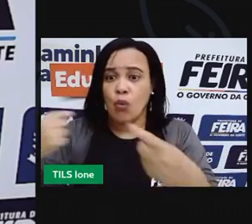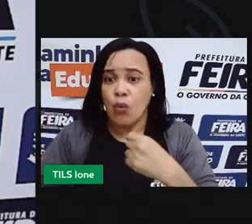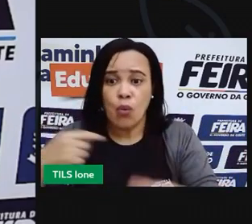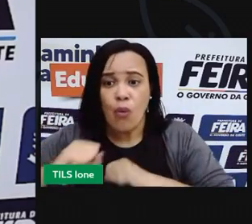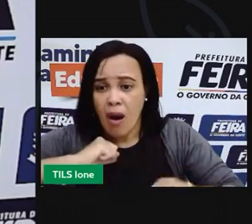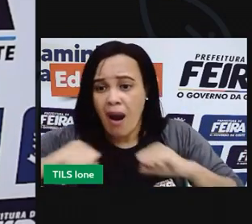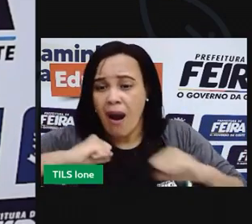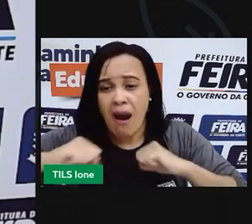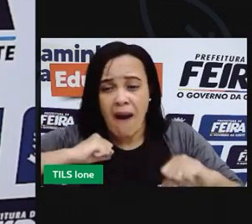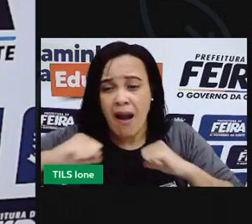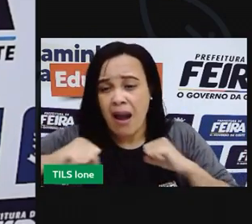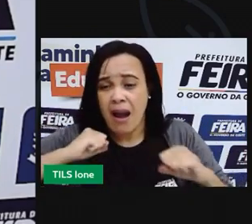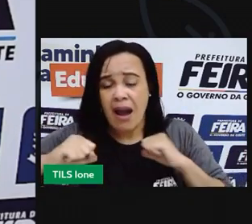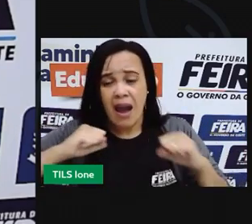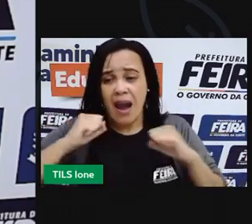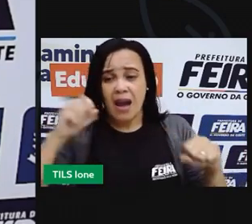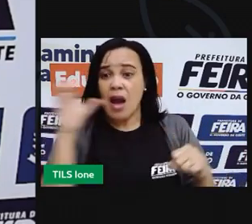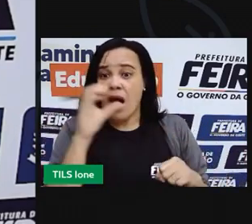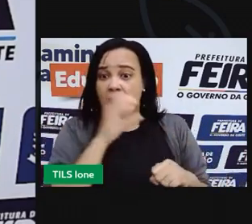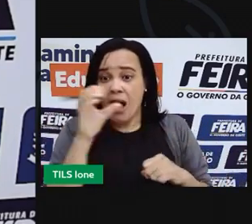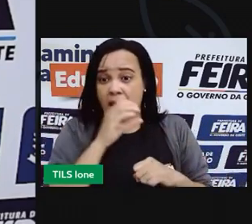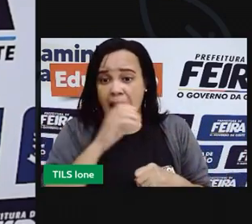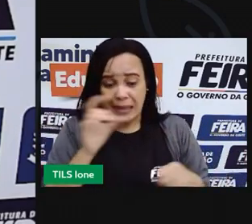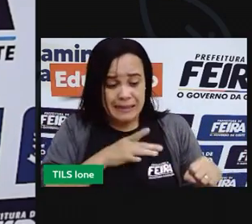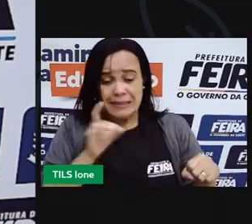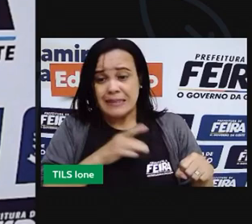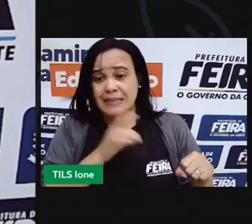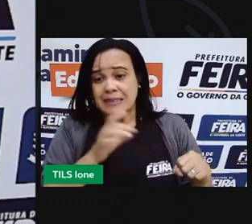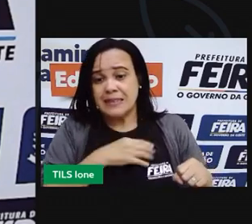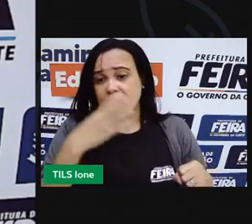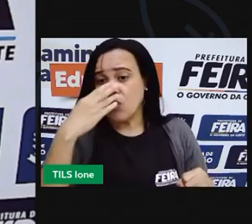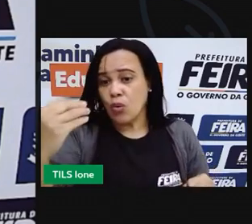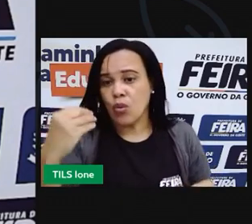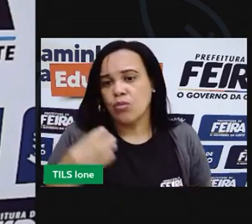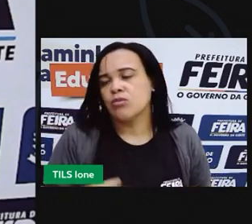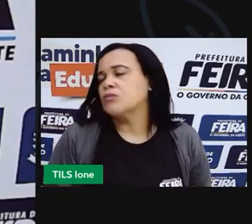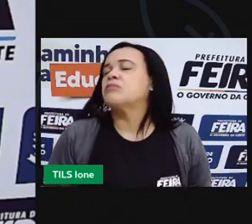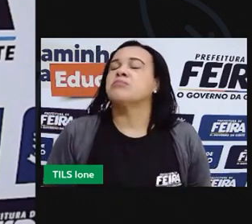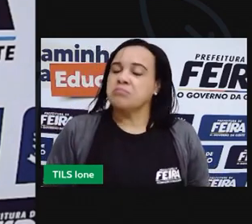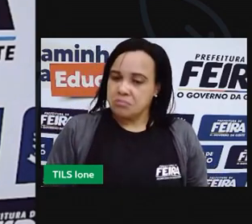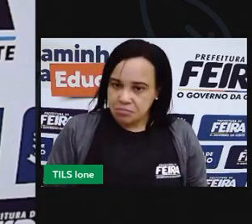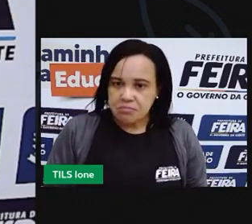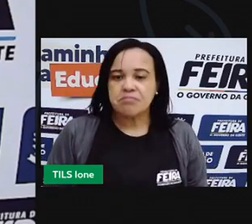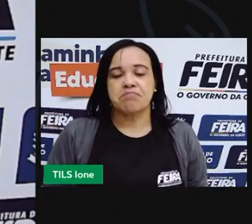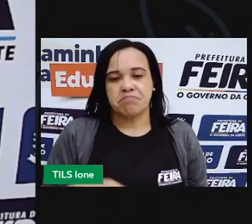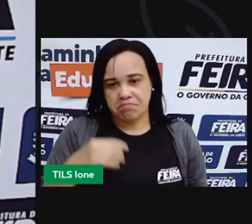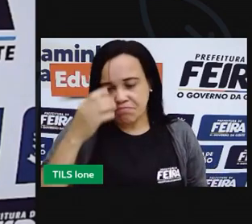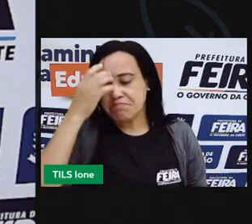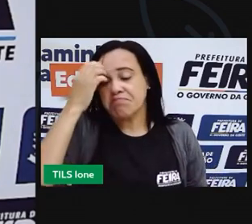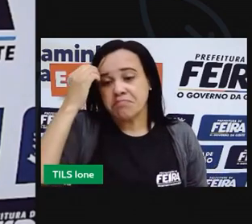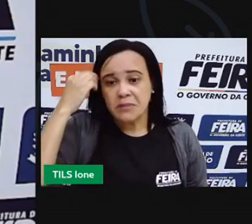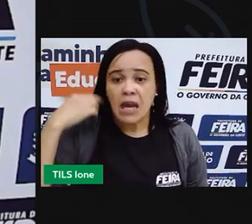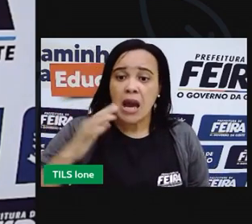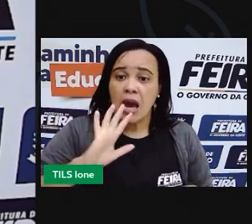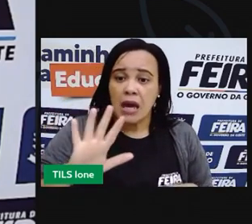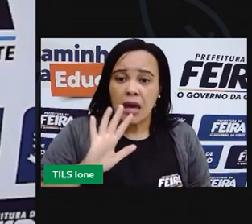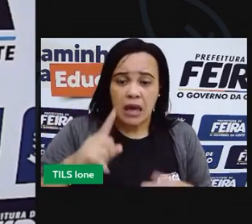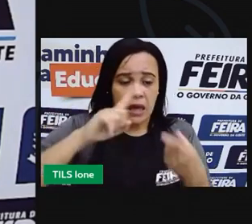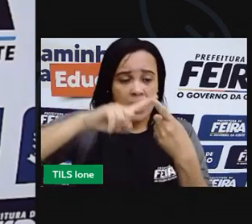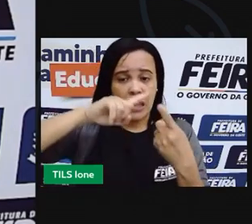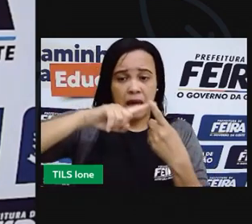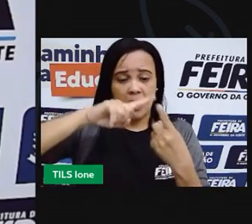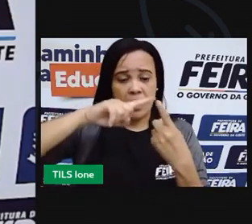Cada um para a sua casa saiu correndo, para se proteger do lobo mau. E aí,